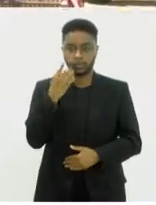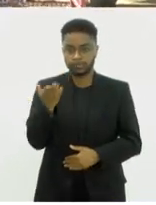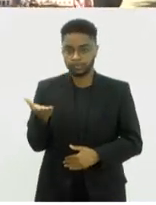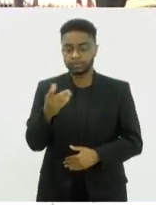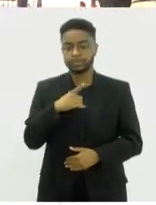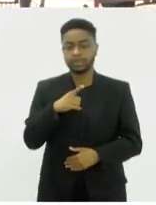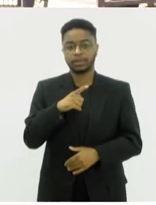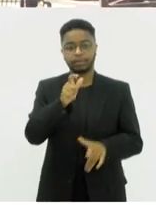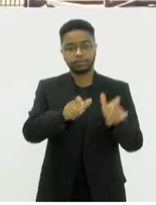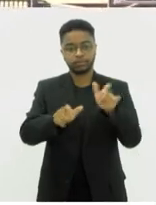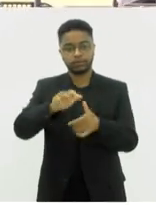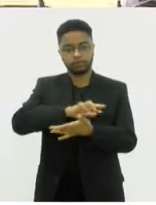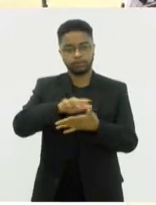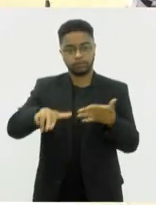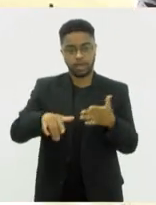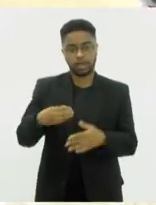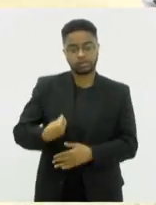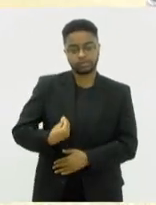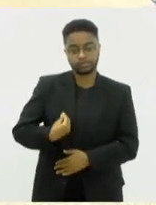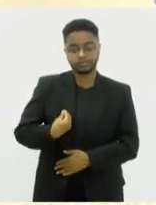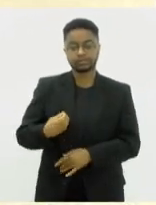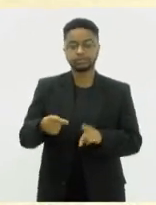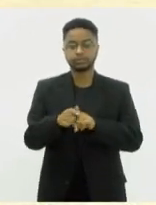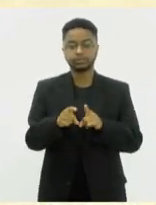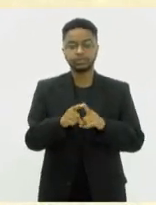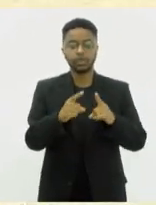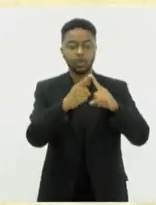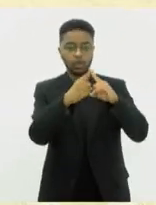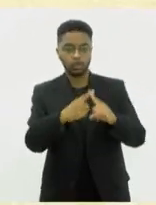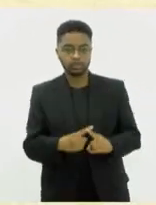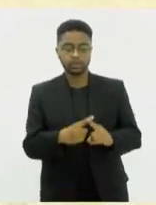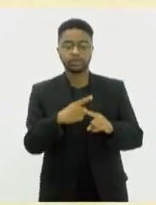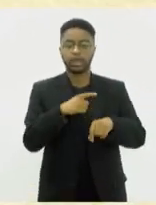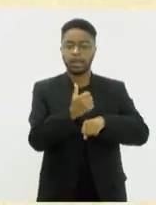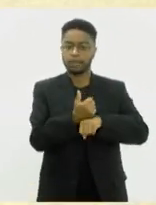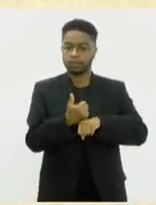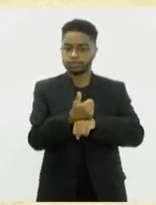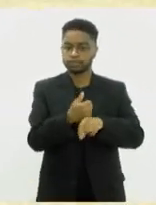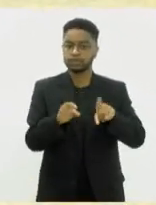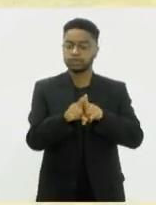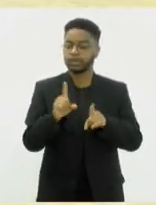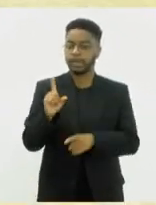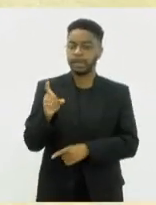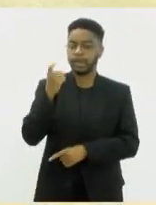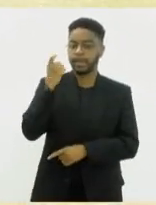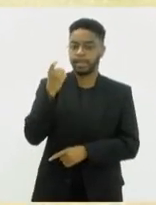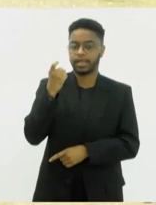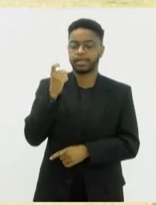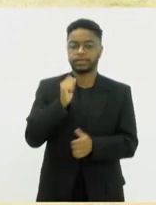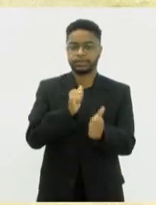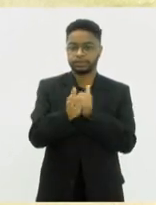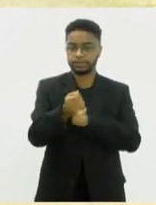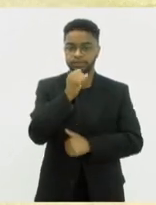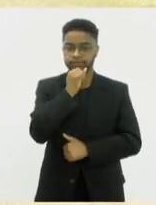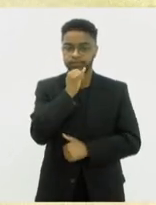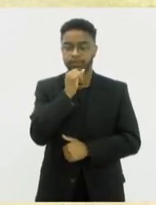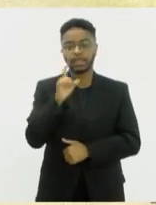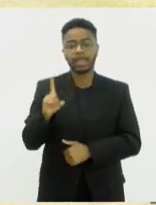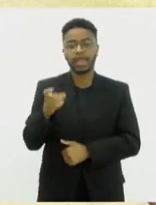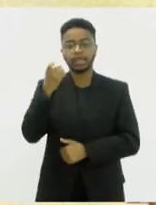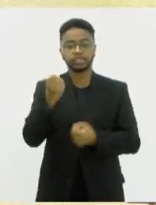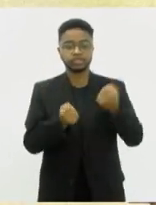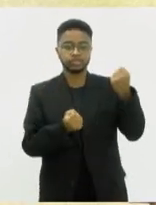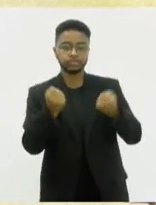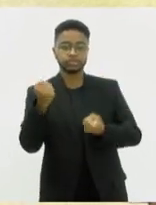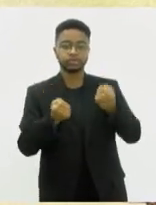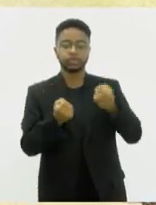diversos atletas ali. E essa competição reúne profissionais, ex-atletas de outros esportes, né? Como o ex-piloto de Fórmula 1, o